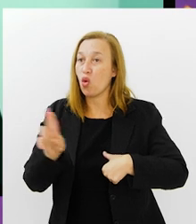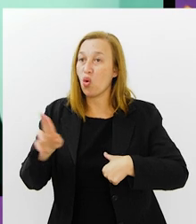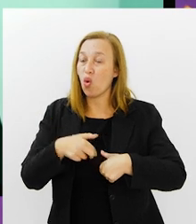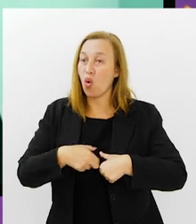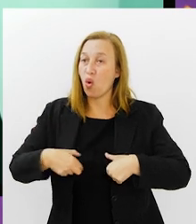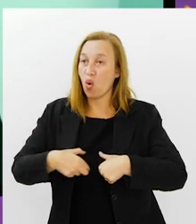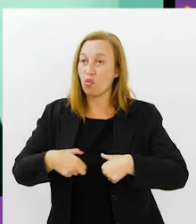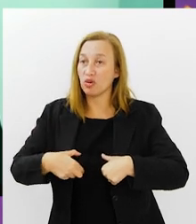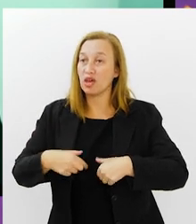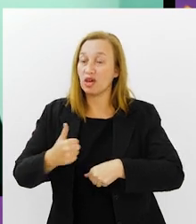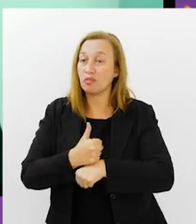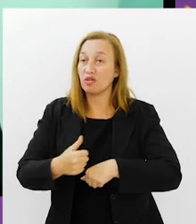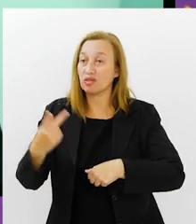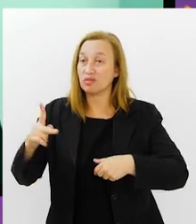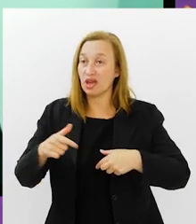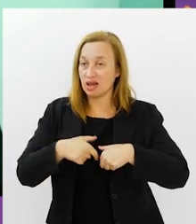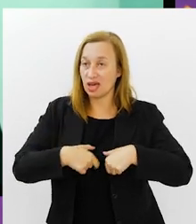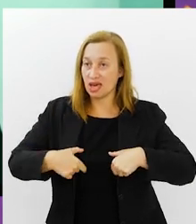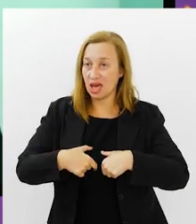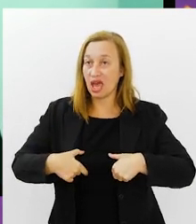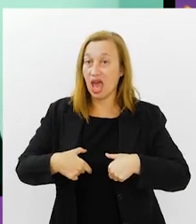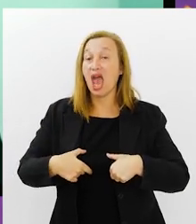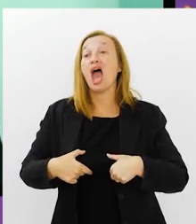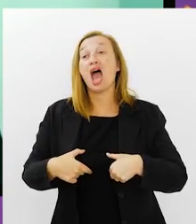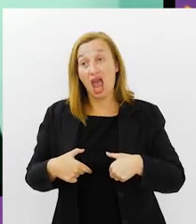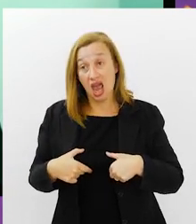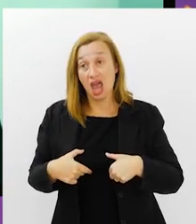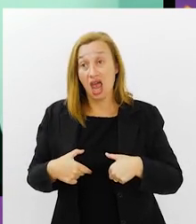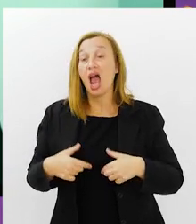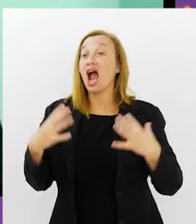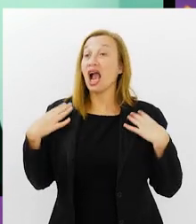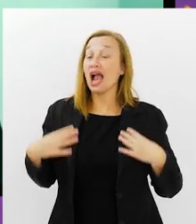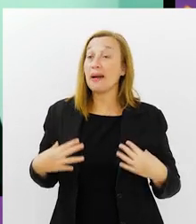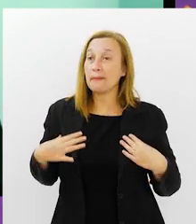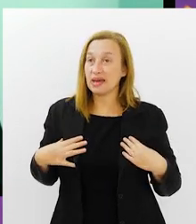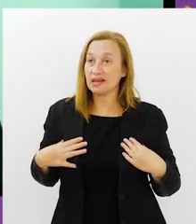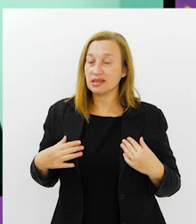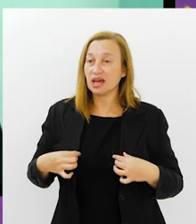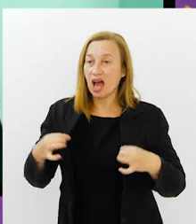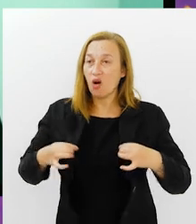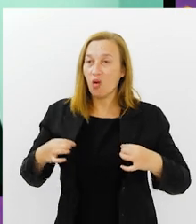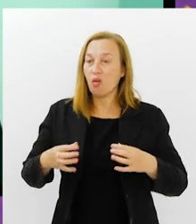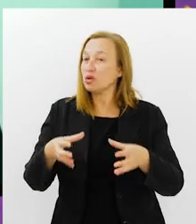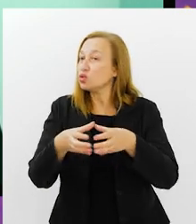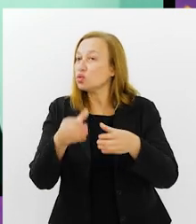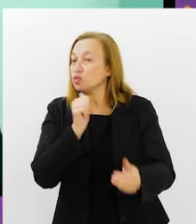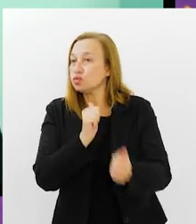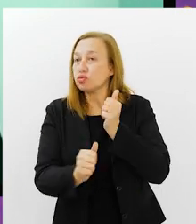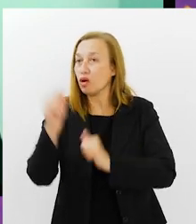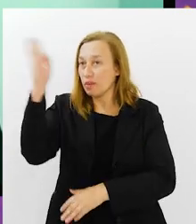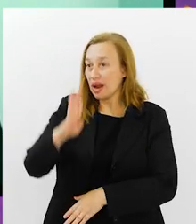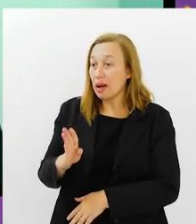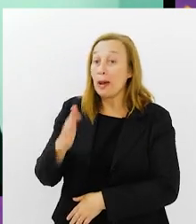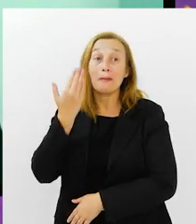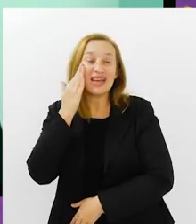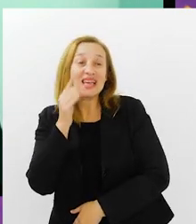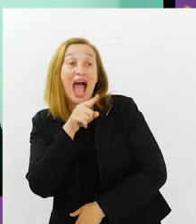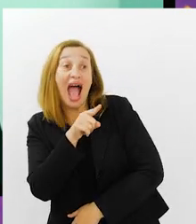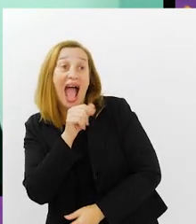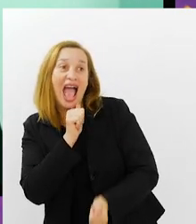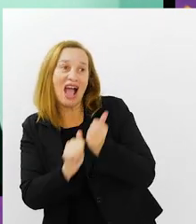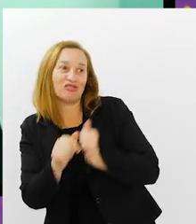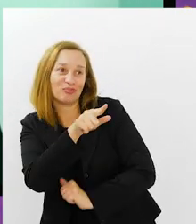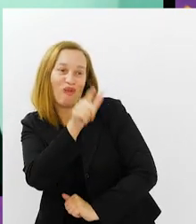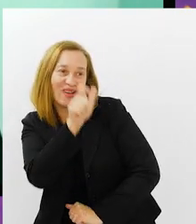com letras garrafais. Isso também ninguém sabe. E de preferência com camisa da seleção e calção. Então, deve tentar